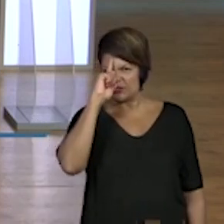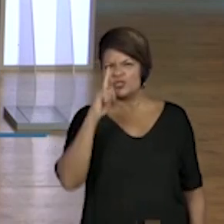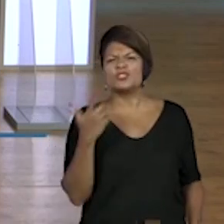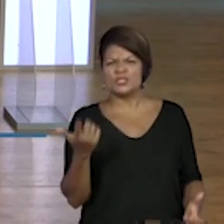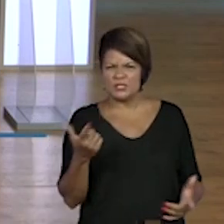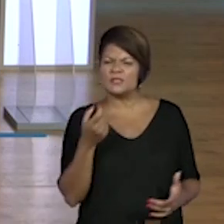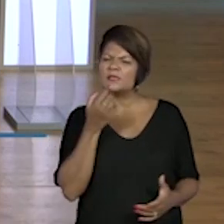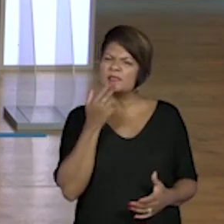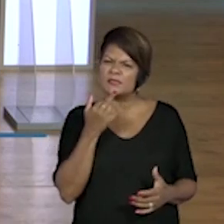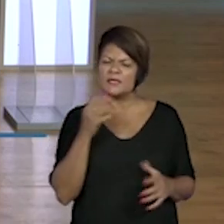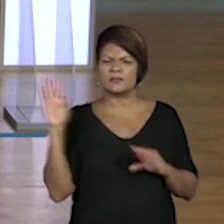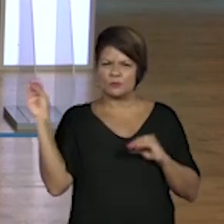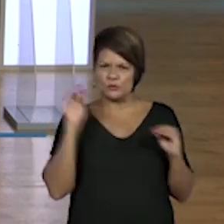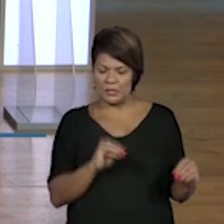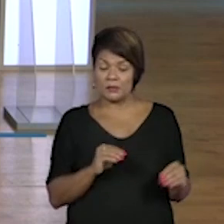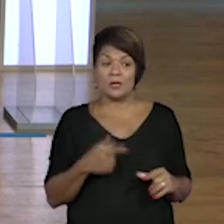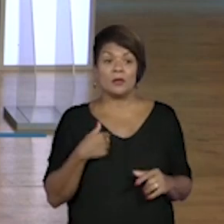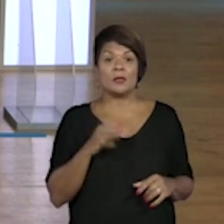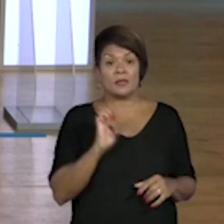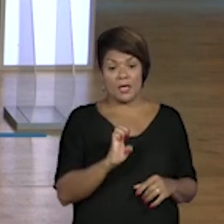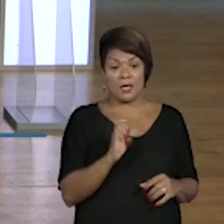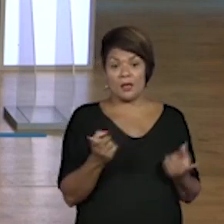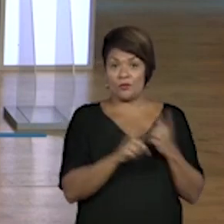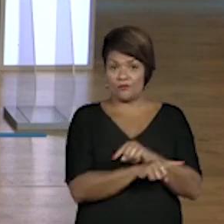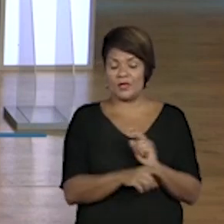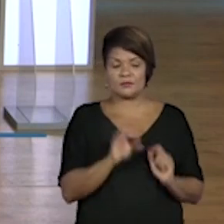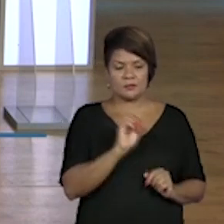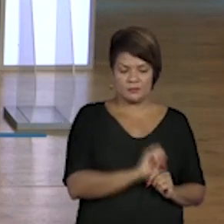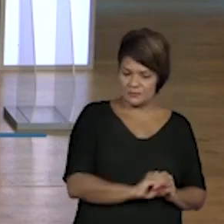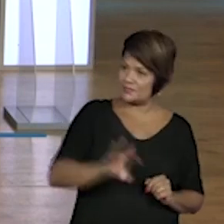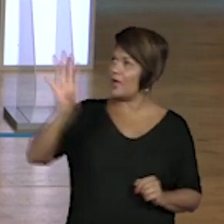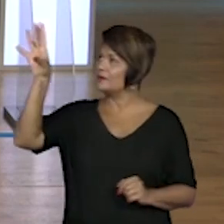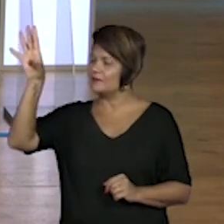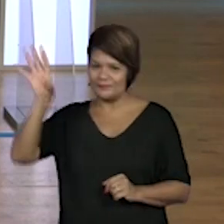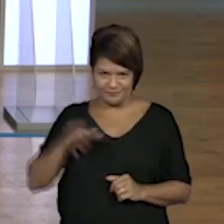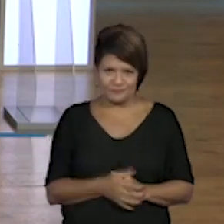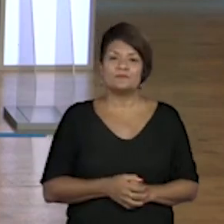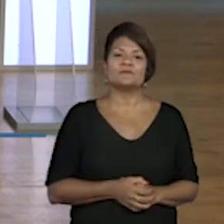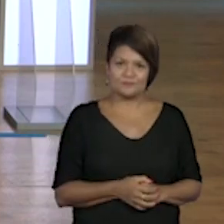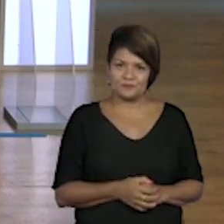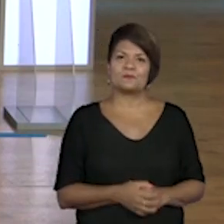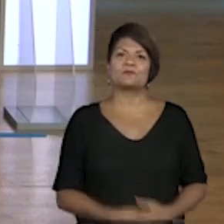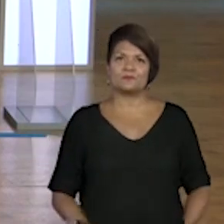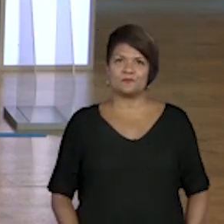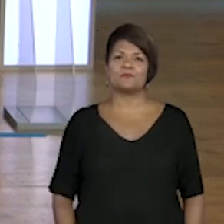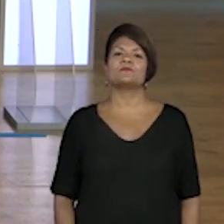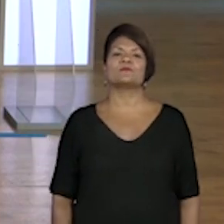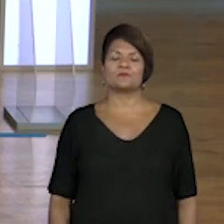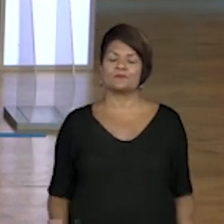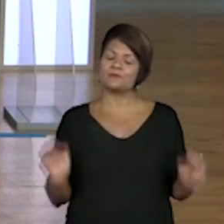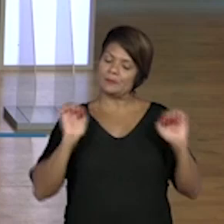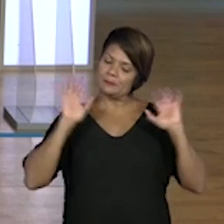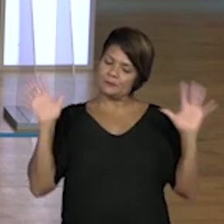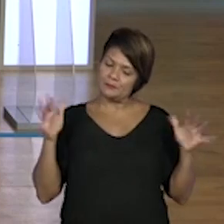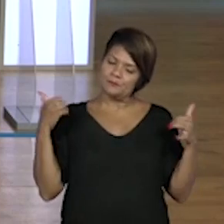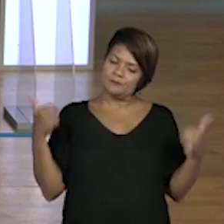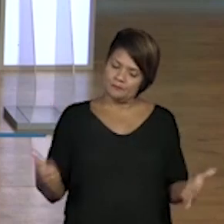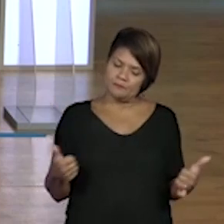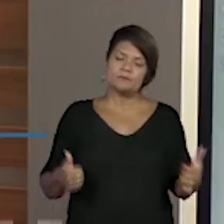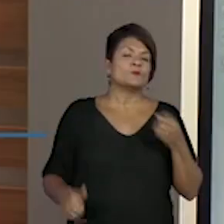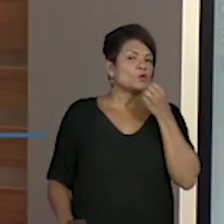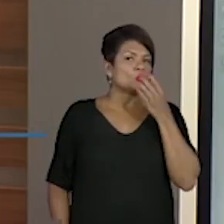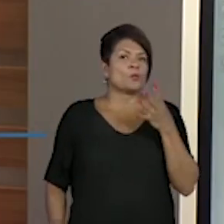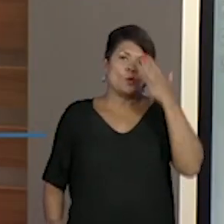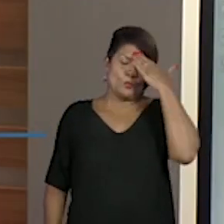mudar para. E a imigração é um movimento inverso, de sair do seu país ou região de origem. Aí, Bem... Muito bom, professora.